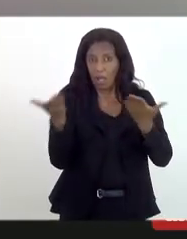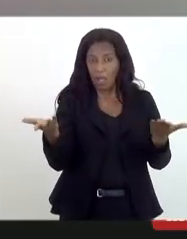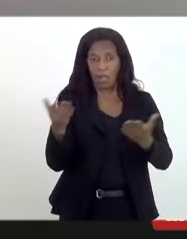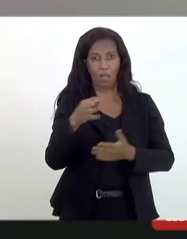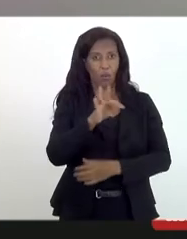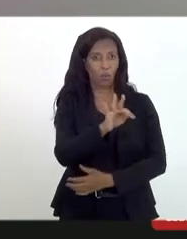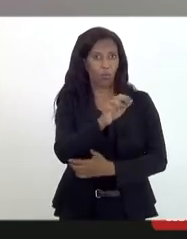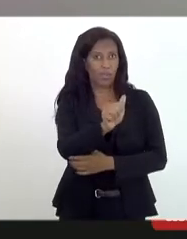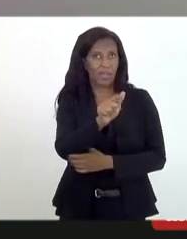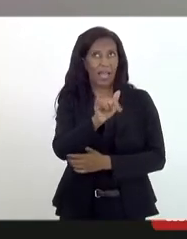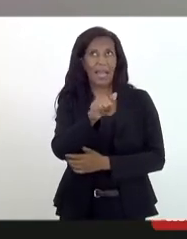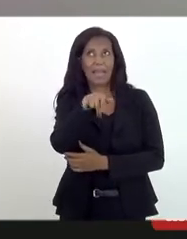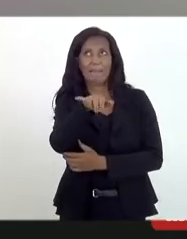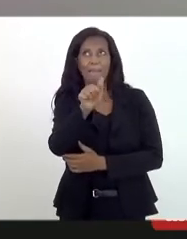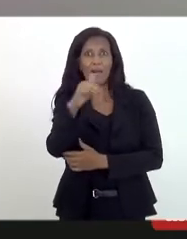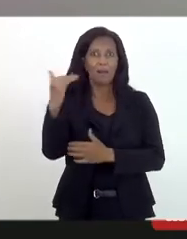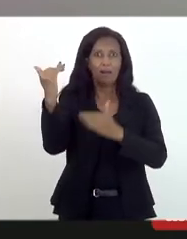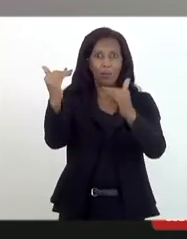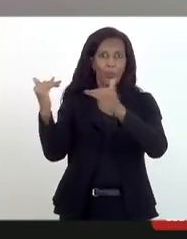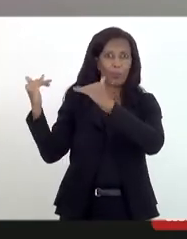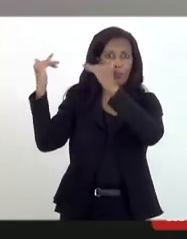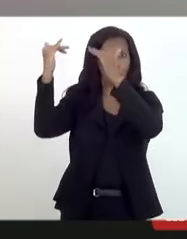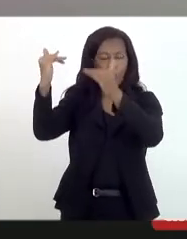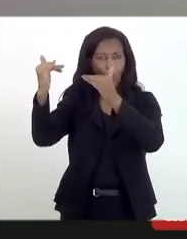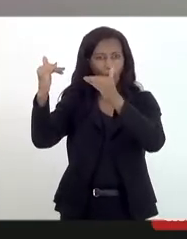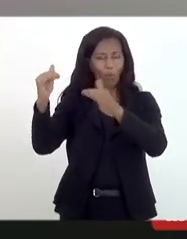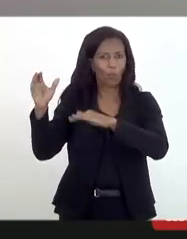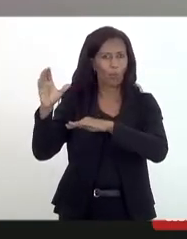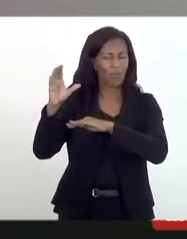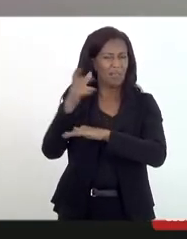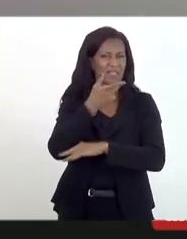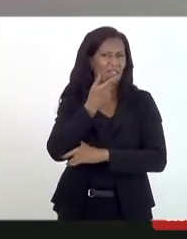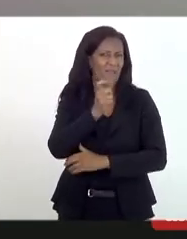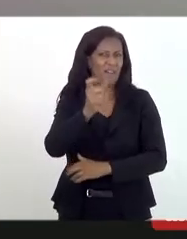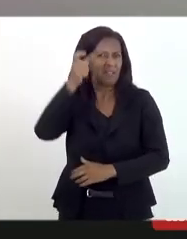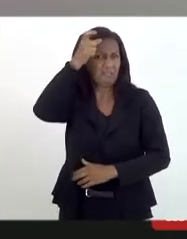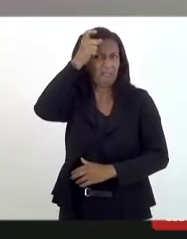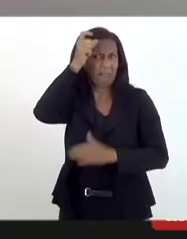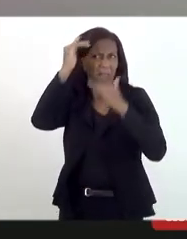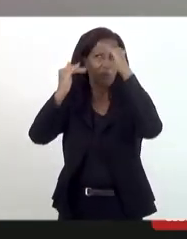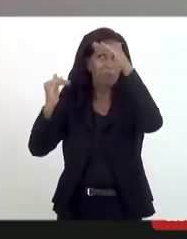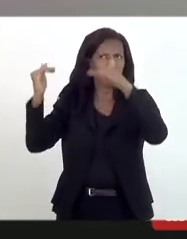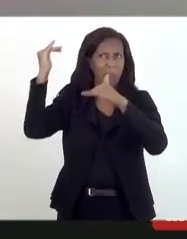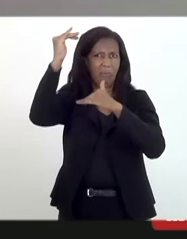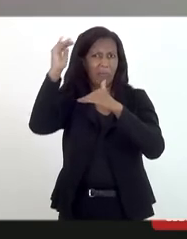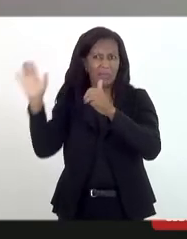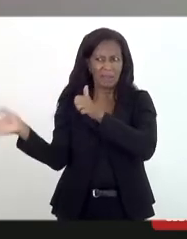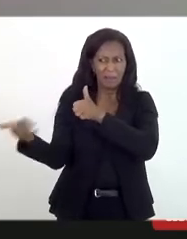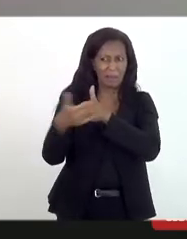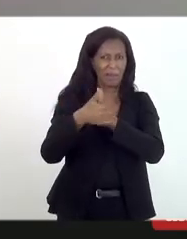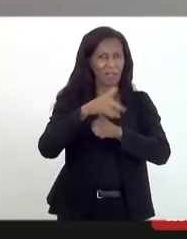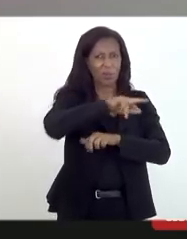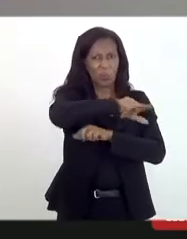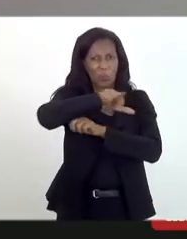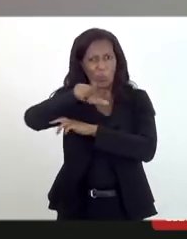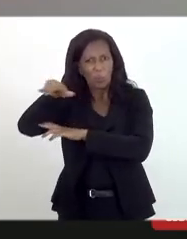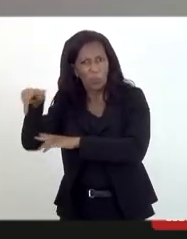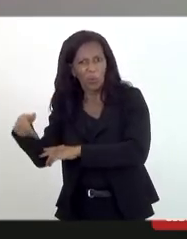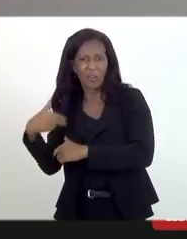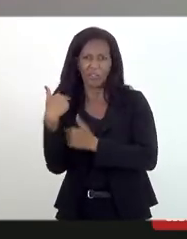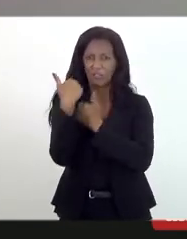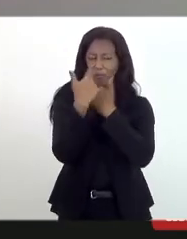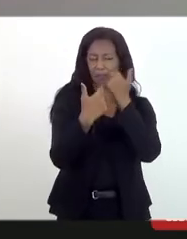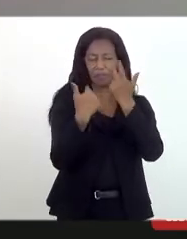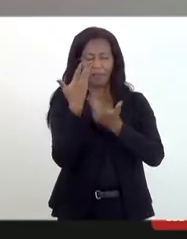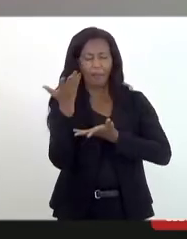Talibã, vamos dizer, mas esse discurso de demonização aí está por trás de muitos outros pastores de falar, mansa,